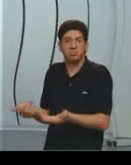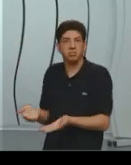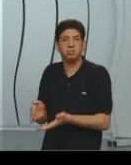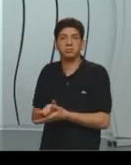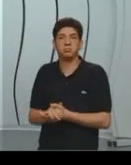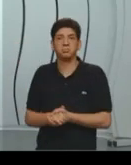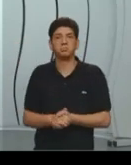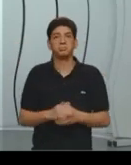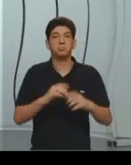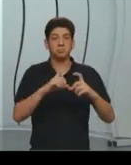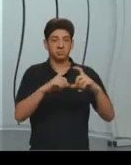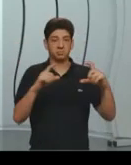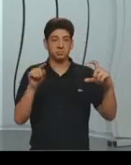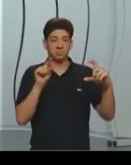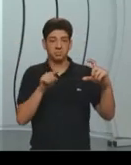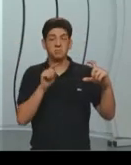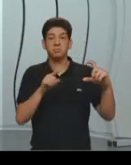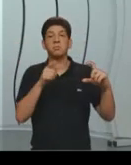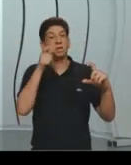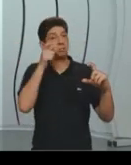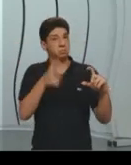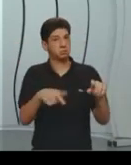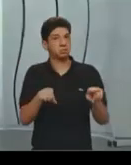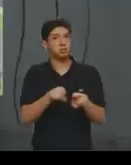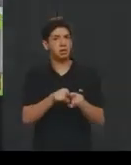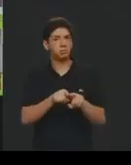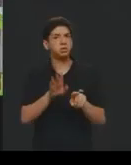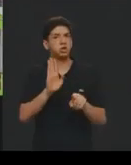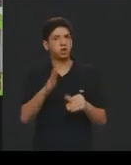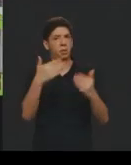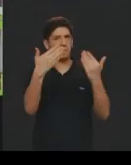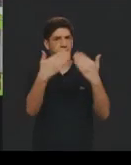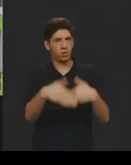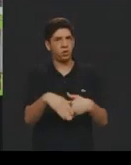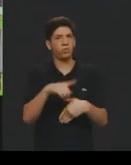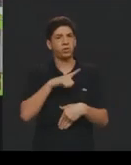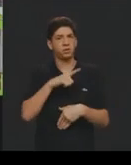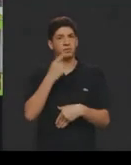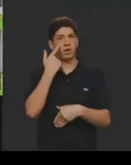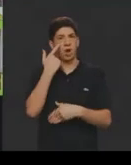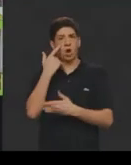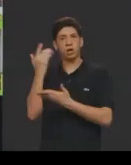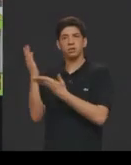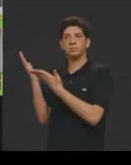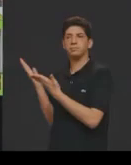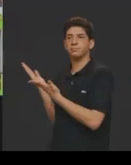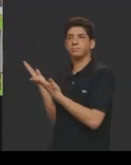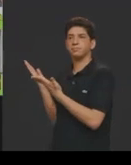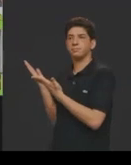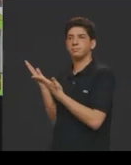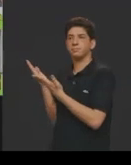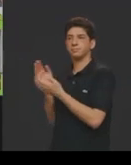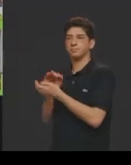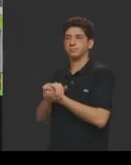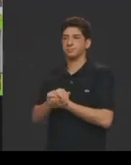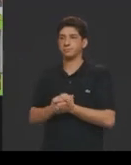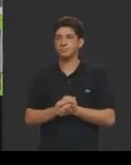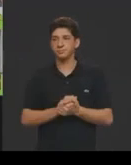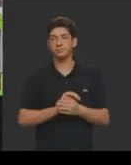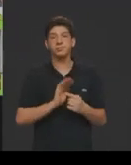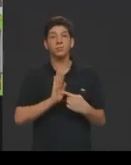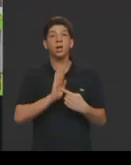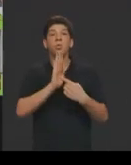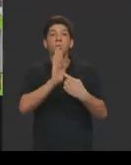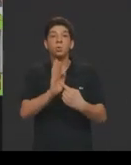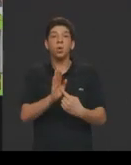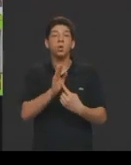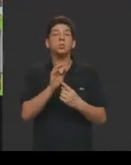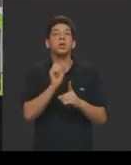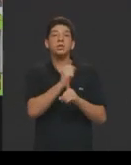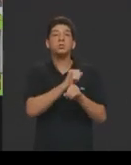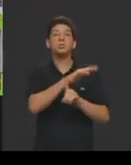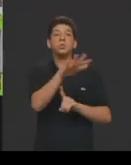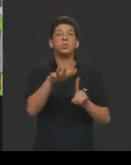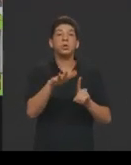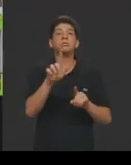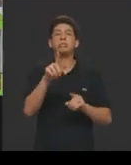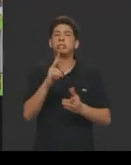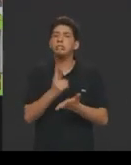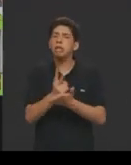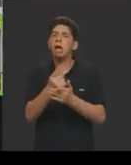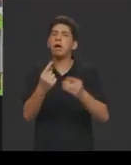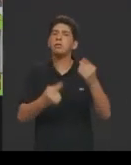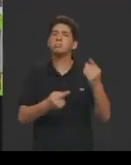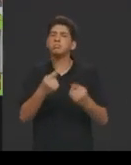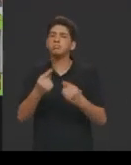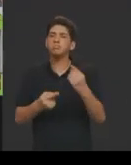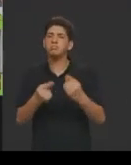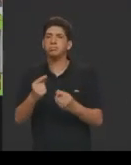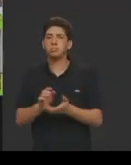já caiu em processos de seleção, ele vai exemplificar uma questão que a sociologia põe muito em discussão, né? Em